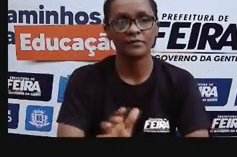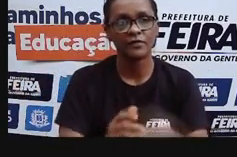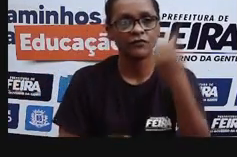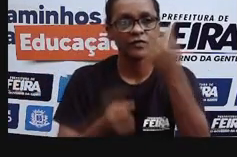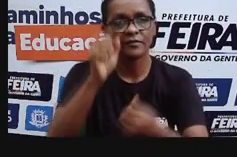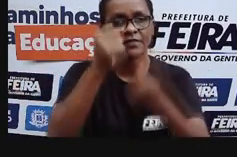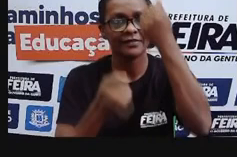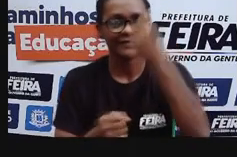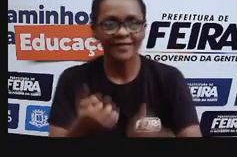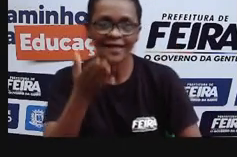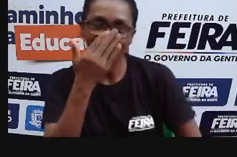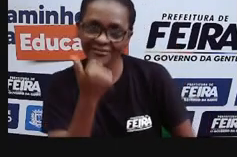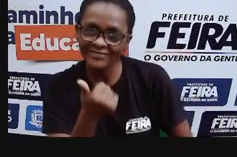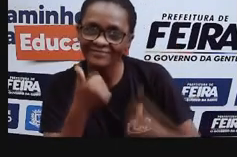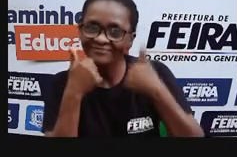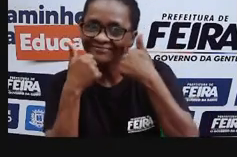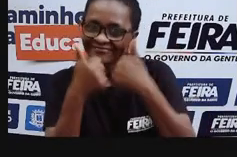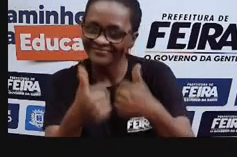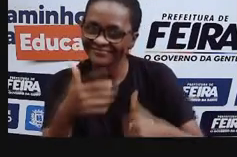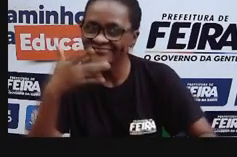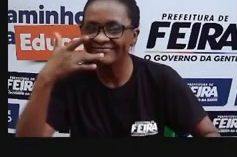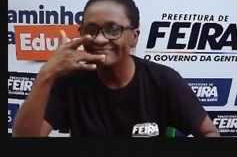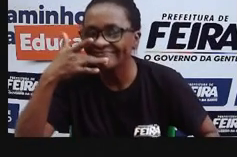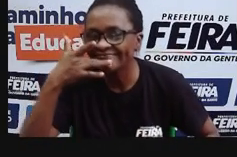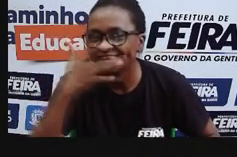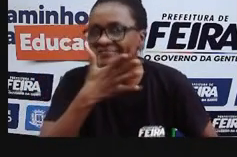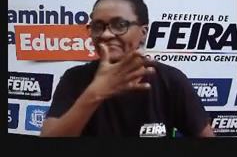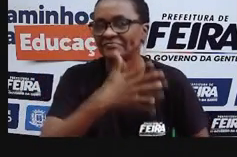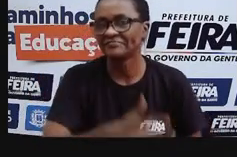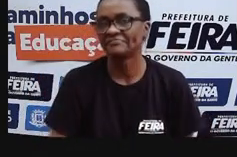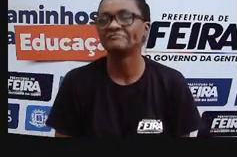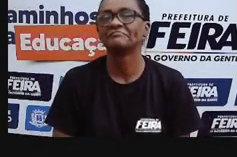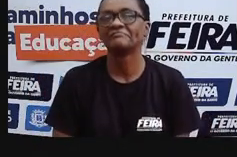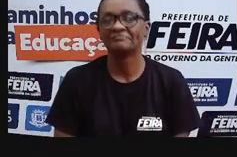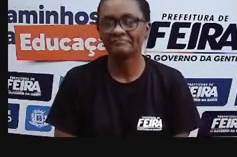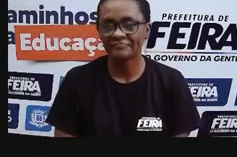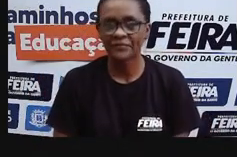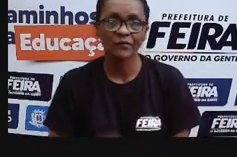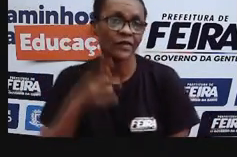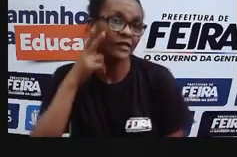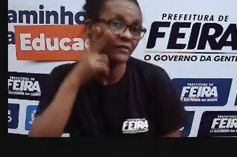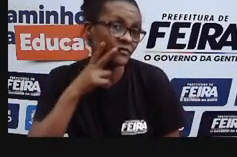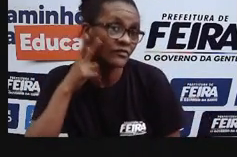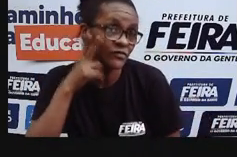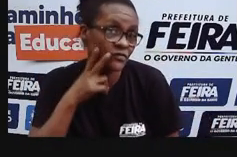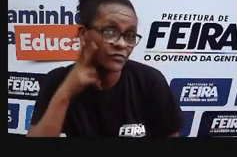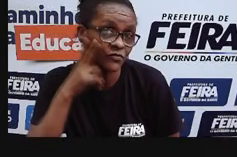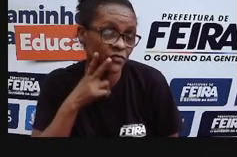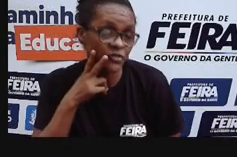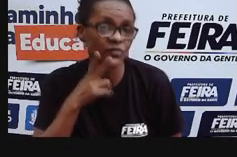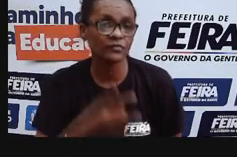fungos e bactérias. Para gerar os diversos tipos de vinho, os diversos tipos de